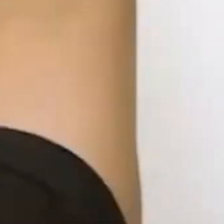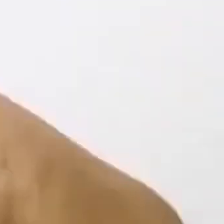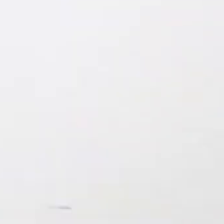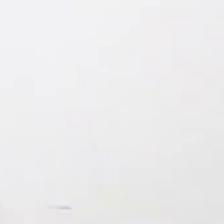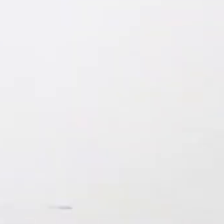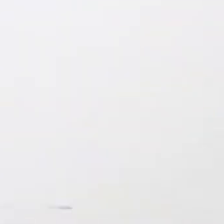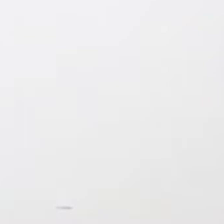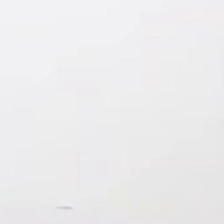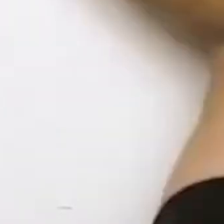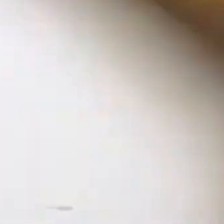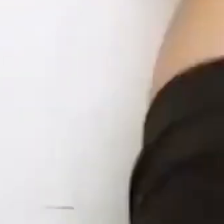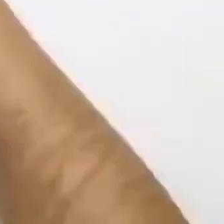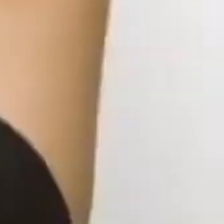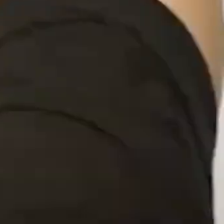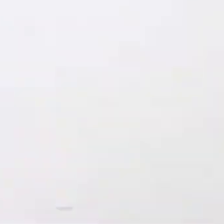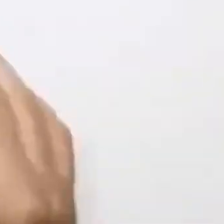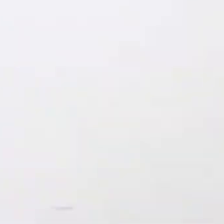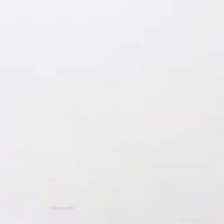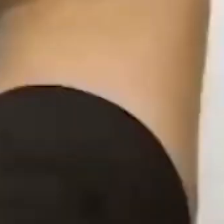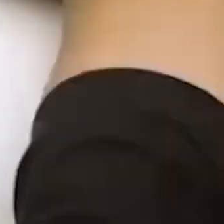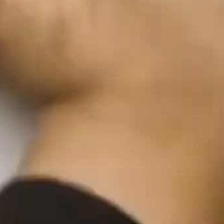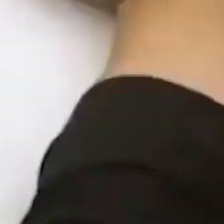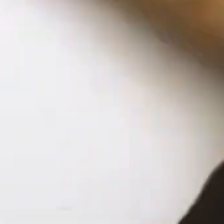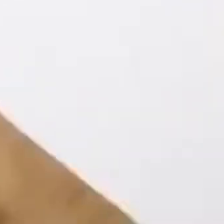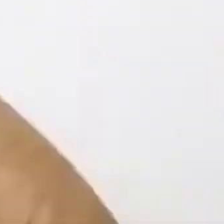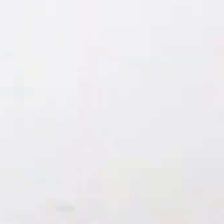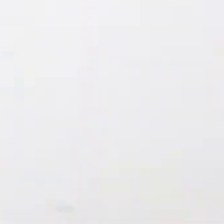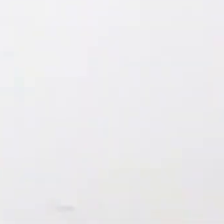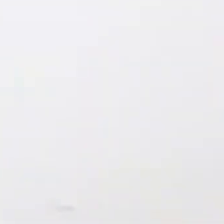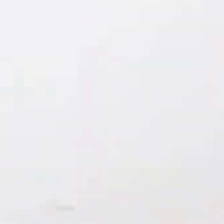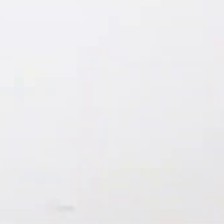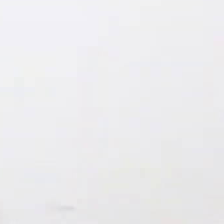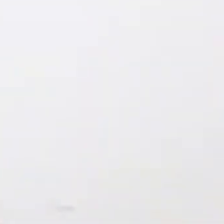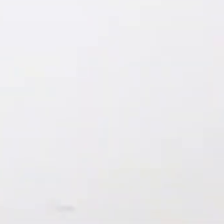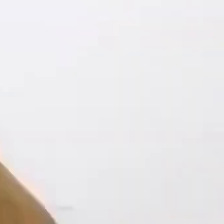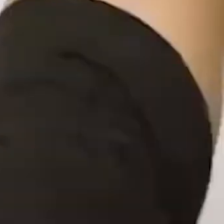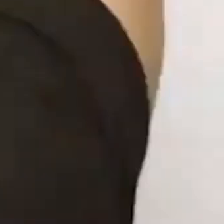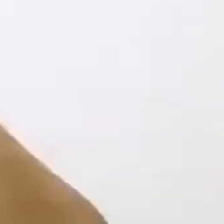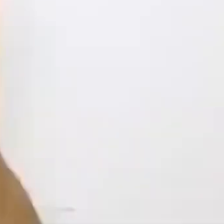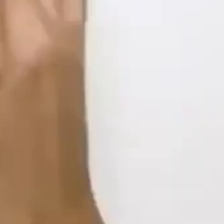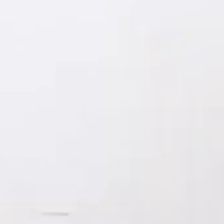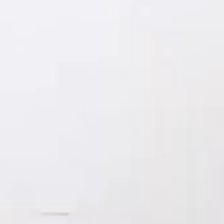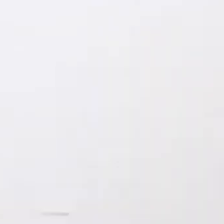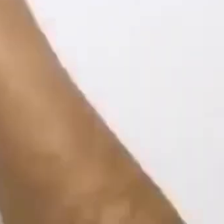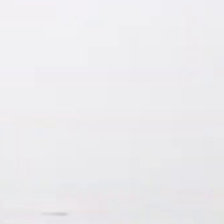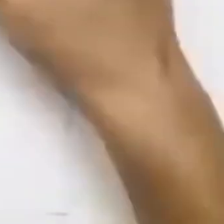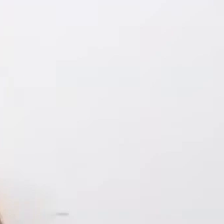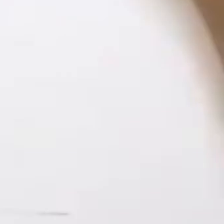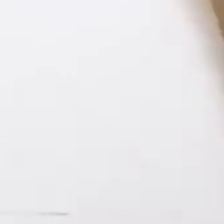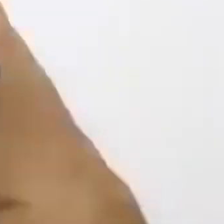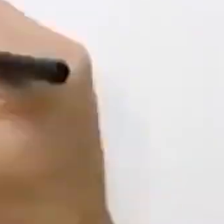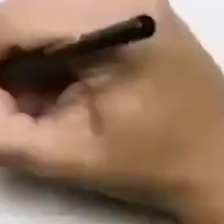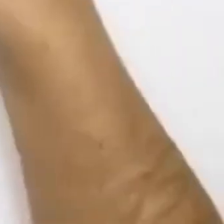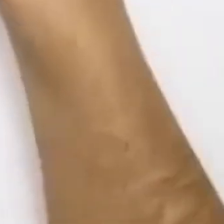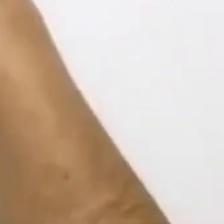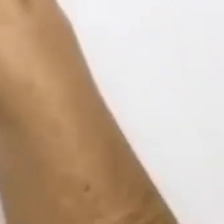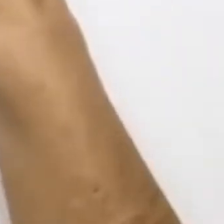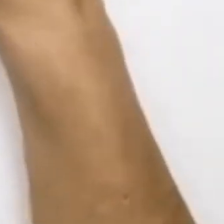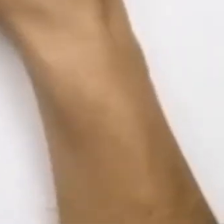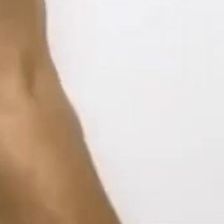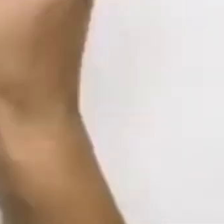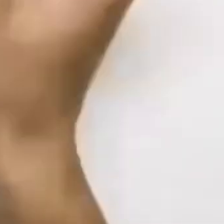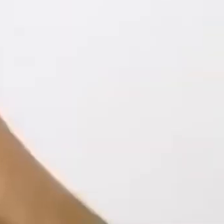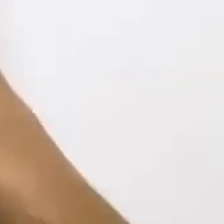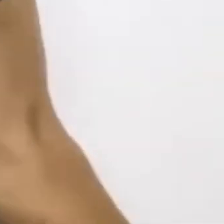Locais que anunciem refeições preparadas com alimentos orgânicos são obrigados a apresentar uma lista atualizada,